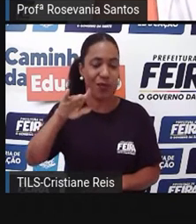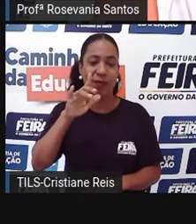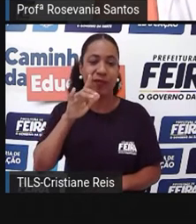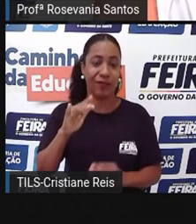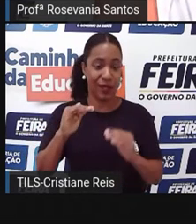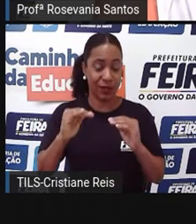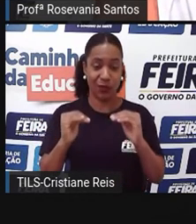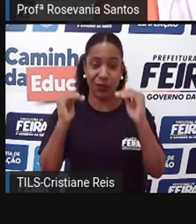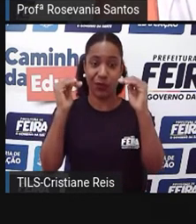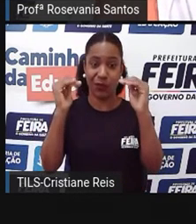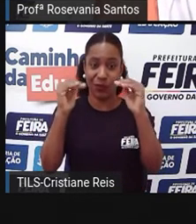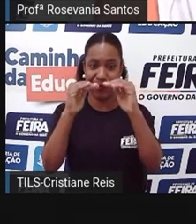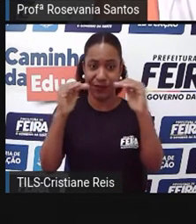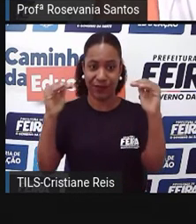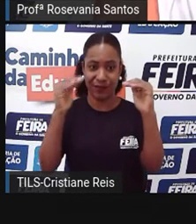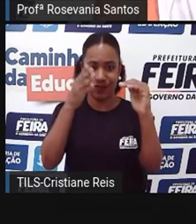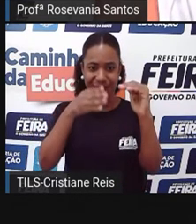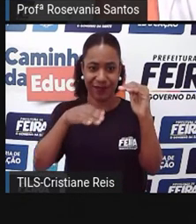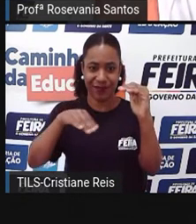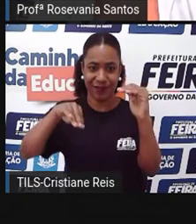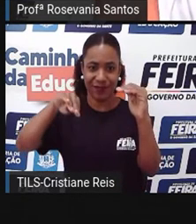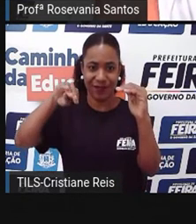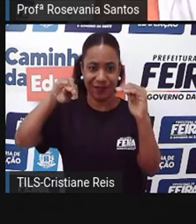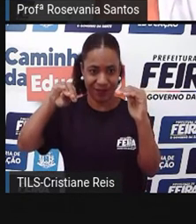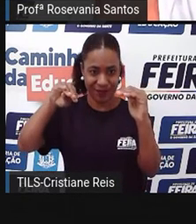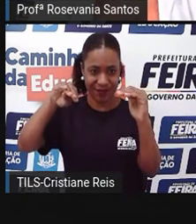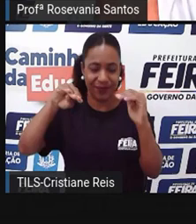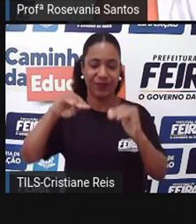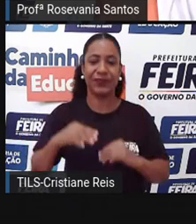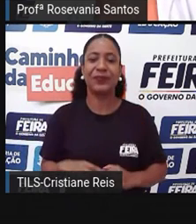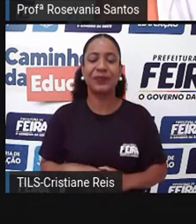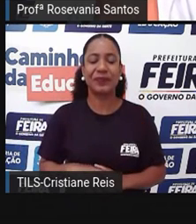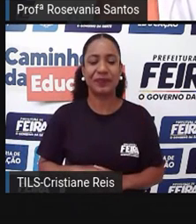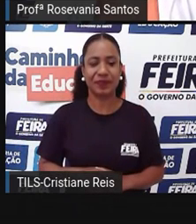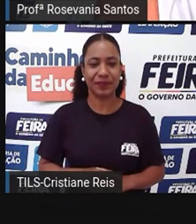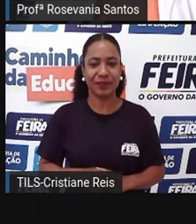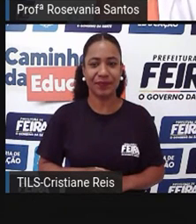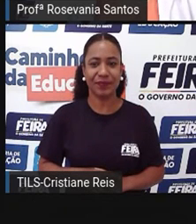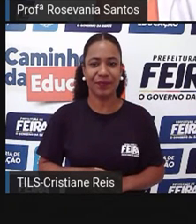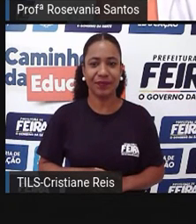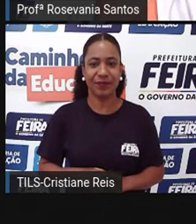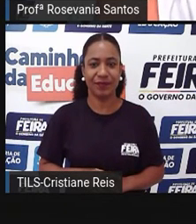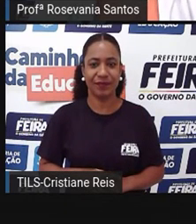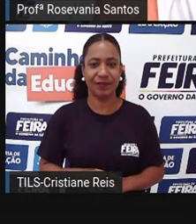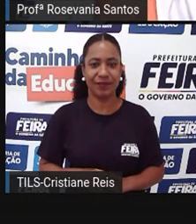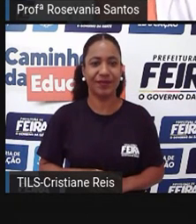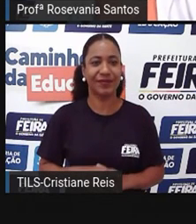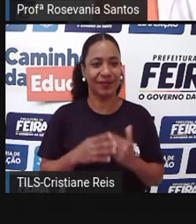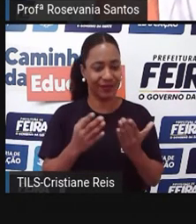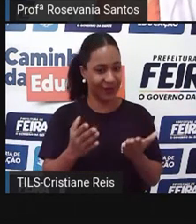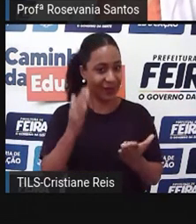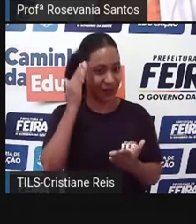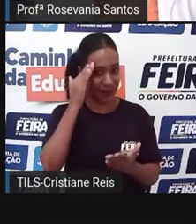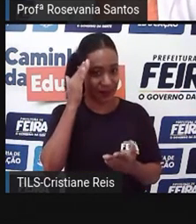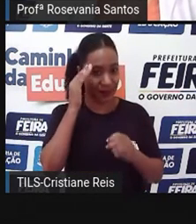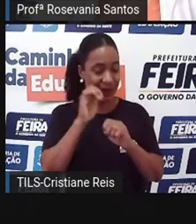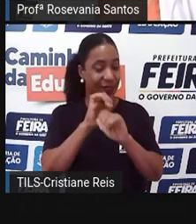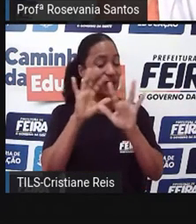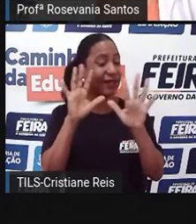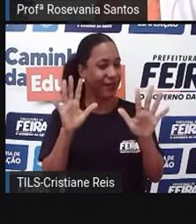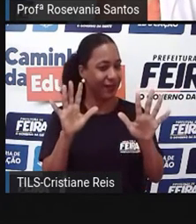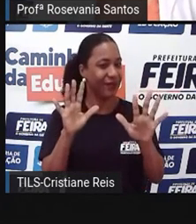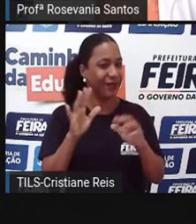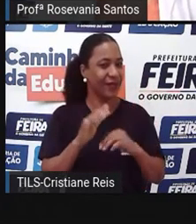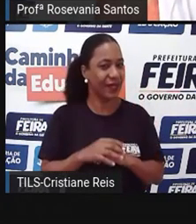mais elevadas. Por isso, é uma área de depressão. Bom, espero que você tenha entendido essa parte. Agora, vamos ver,